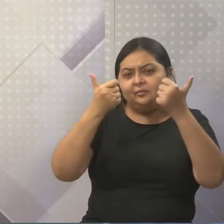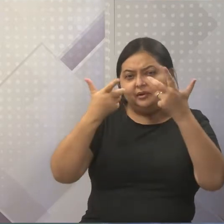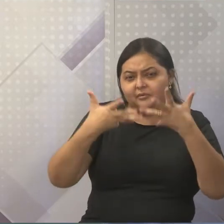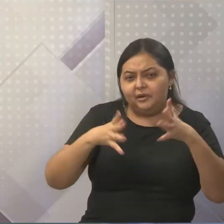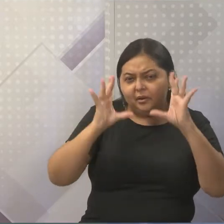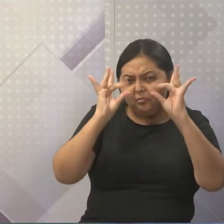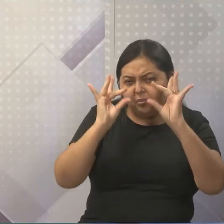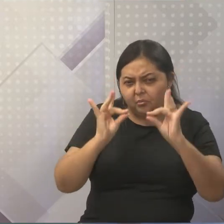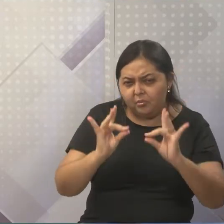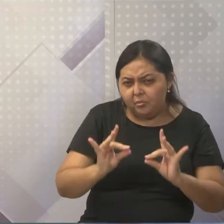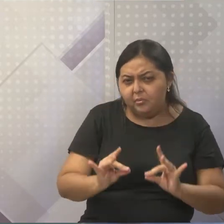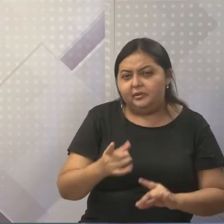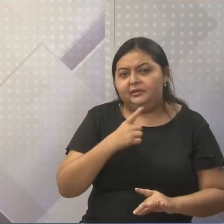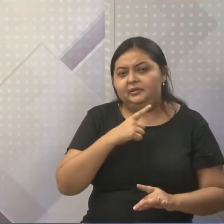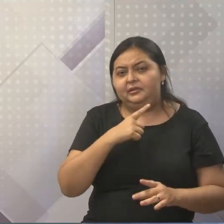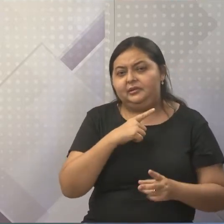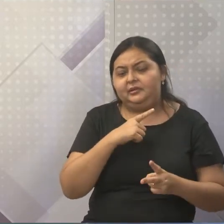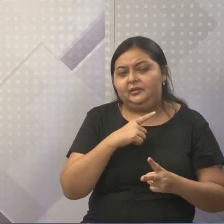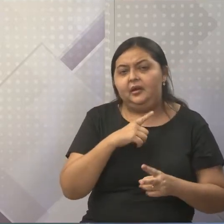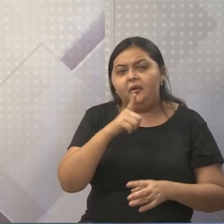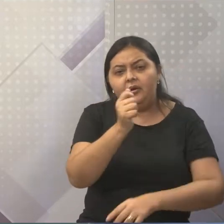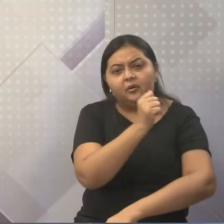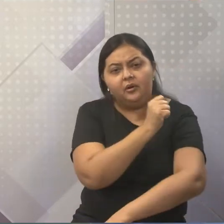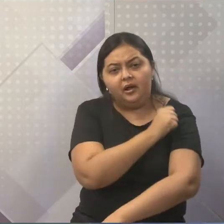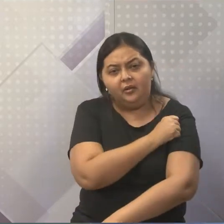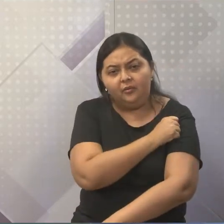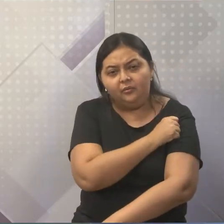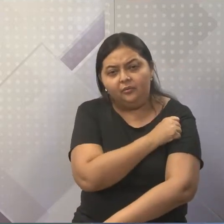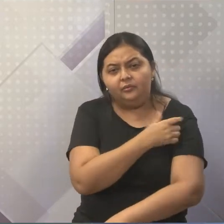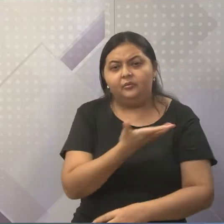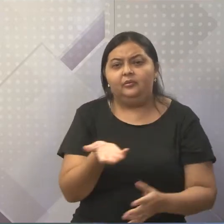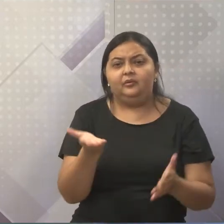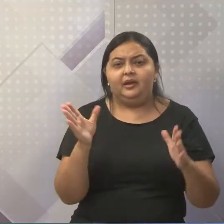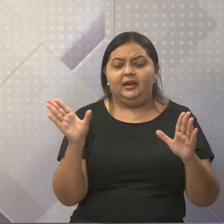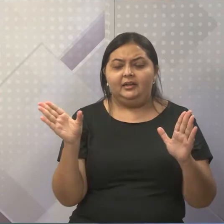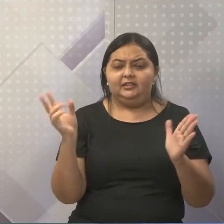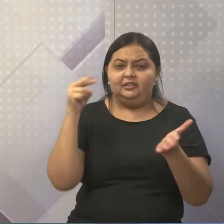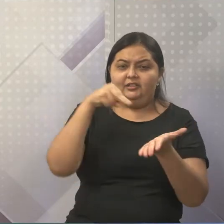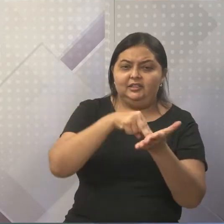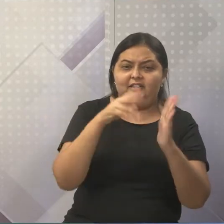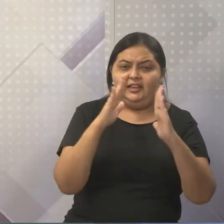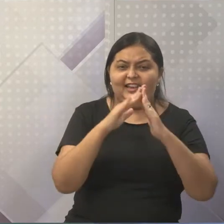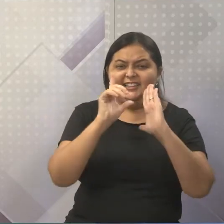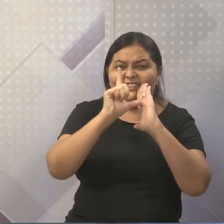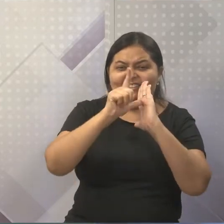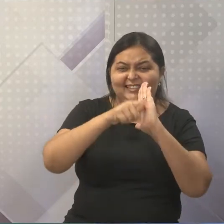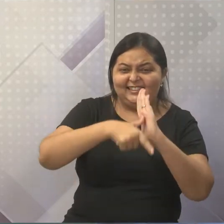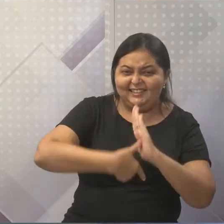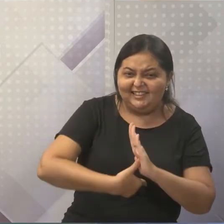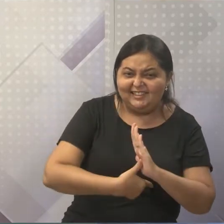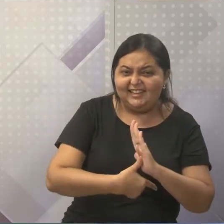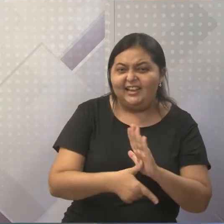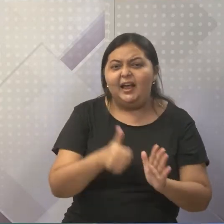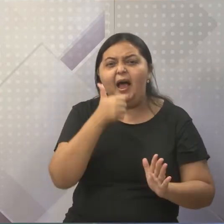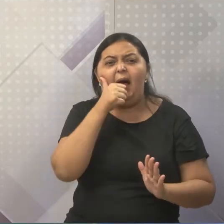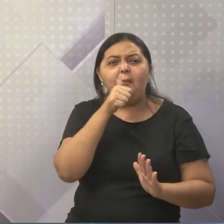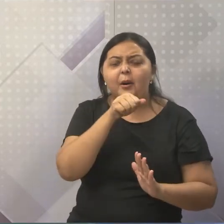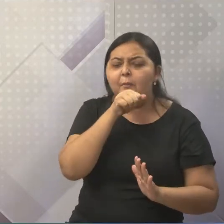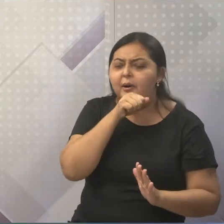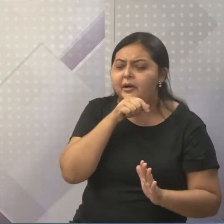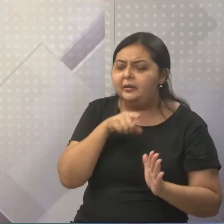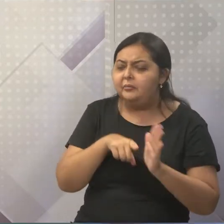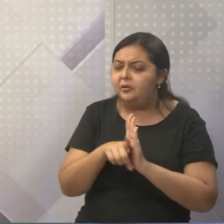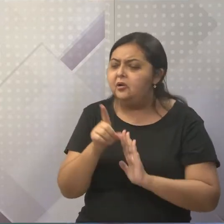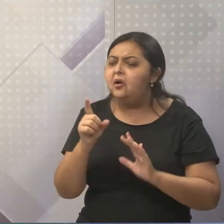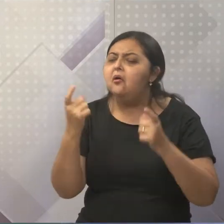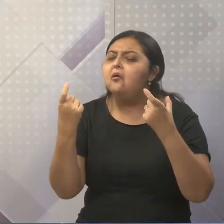aluno que está nos assistindo aí, você que está nos assistindo, chega em casa atrasado, chega bem tarde já, sua mãe pergunta, onde você